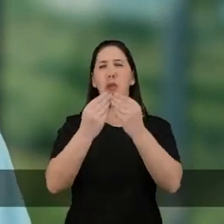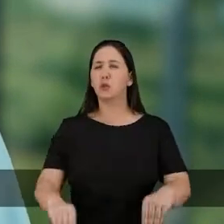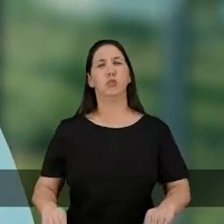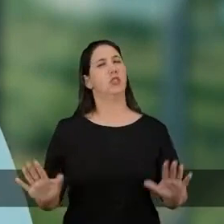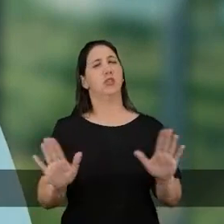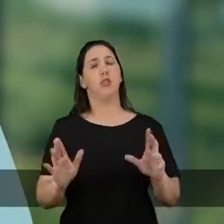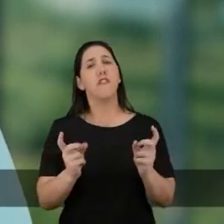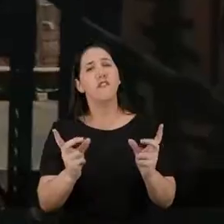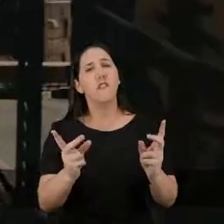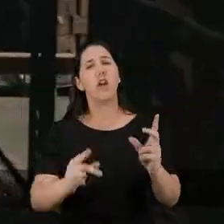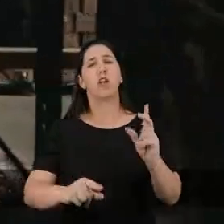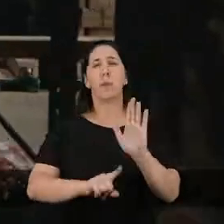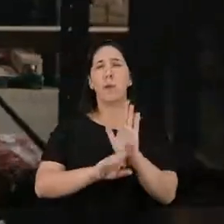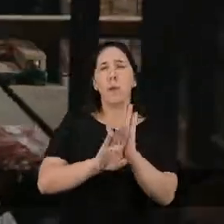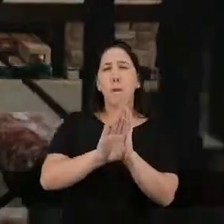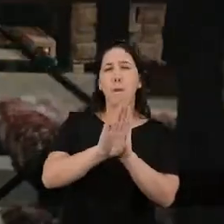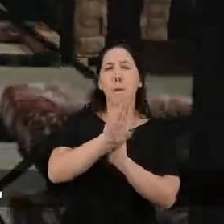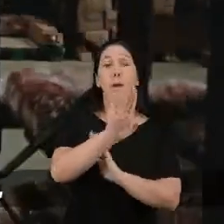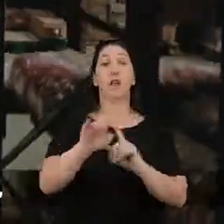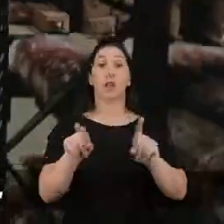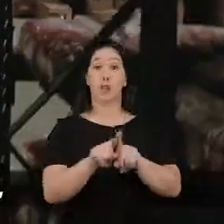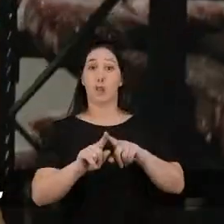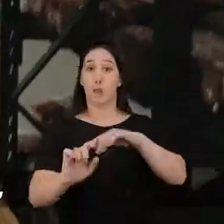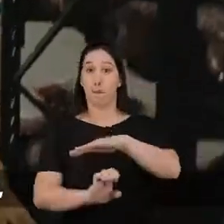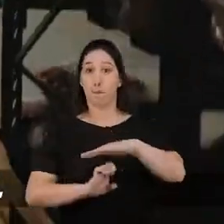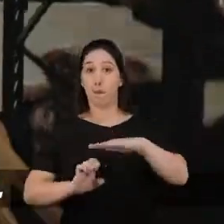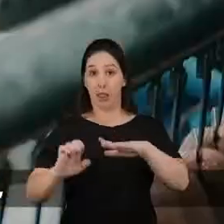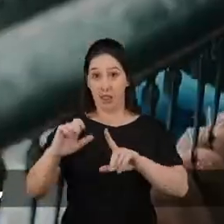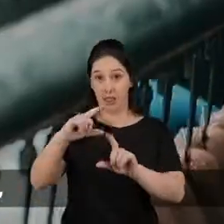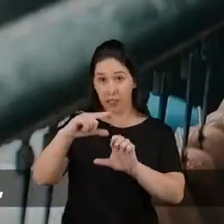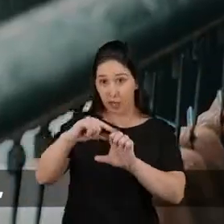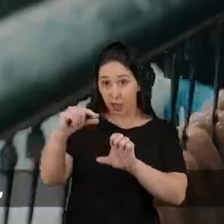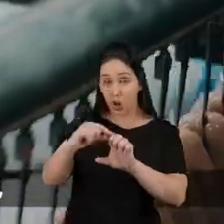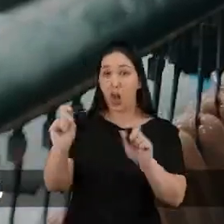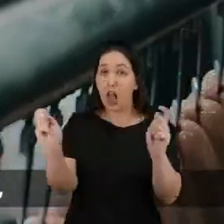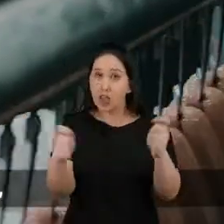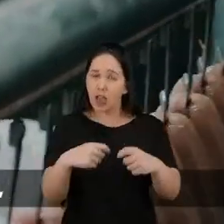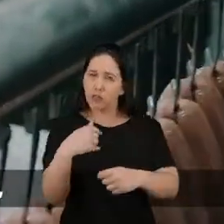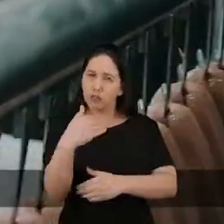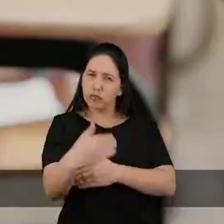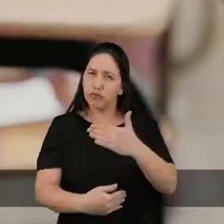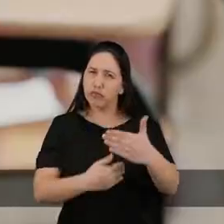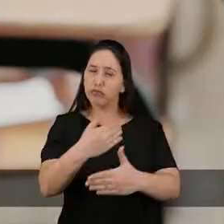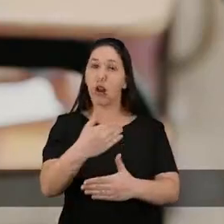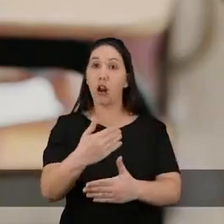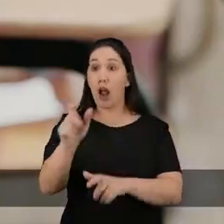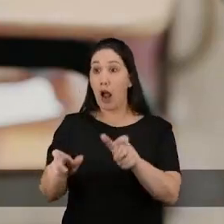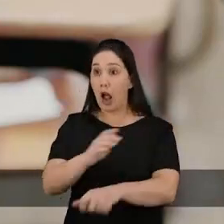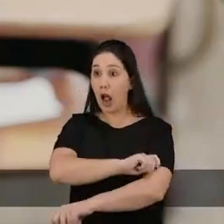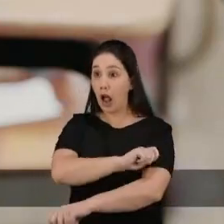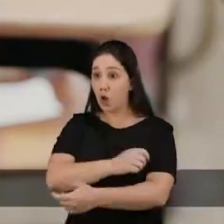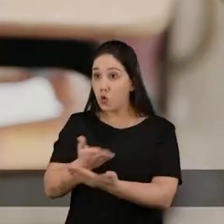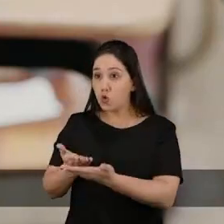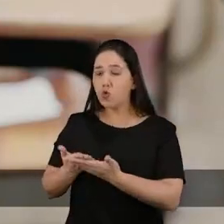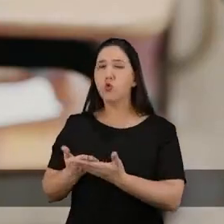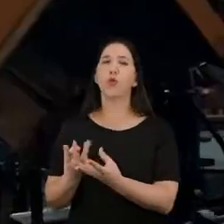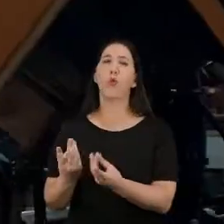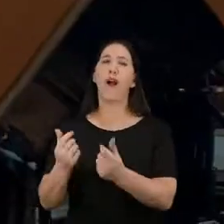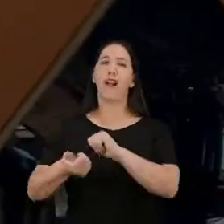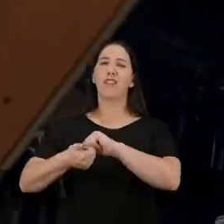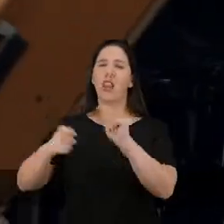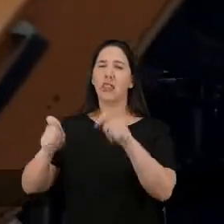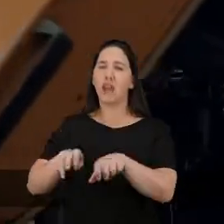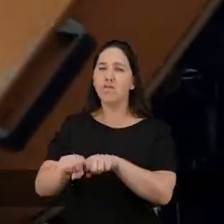tantas vidas. E mais condições para que os empreendedores possam crescer. Os estudantes possam se qualificar.